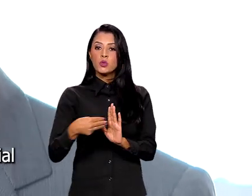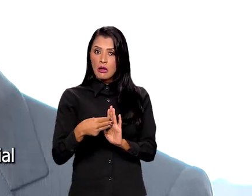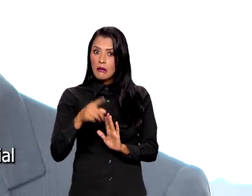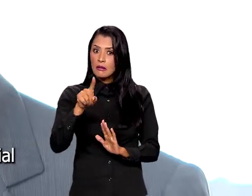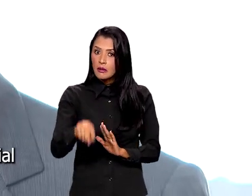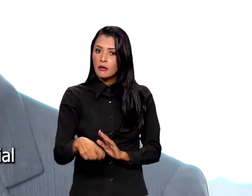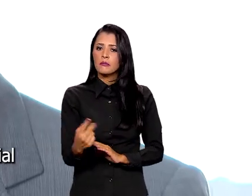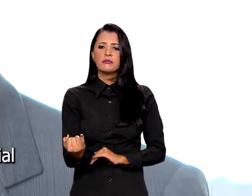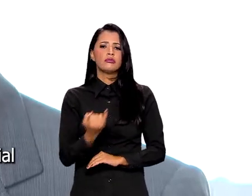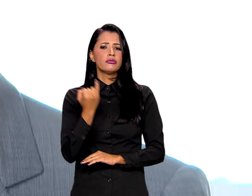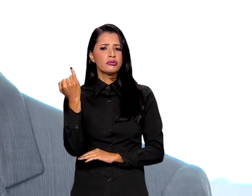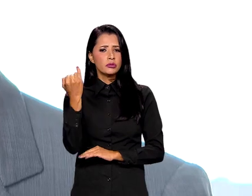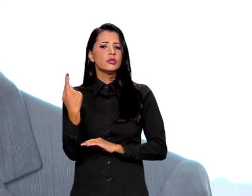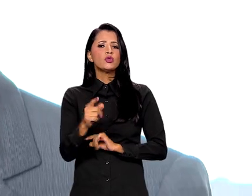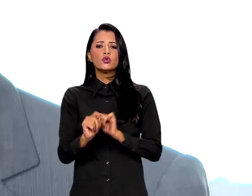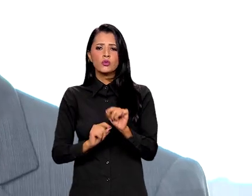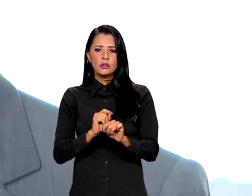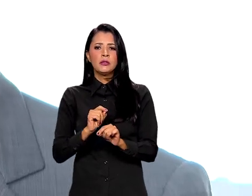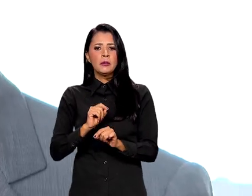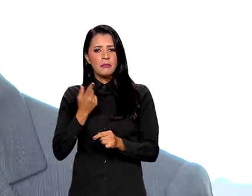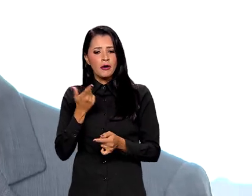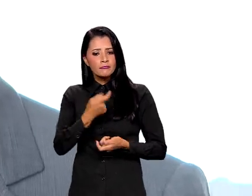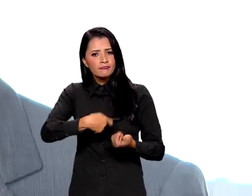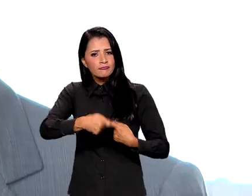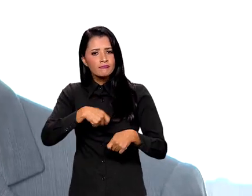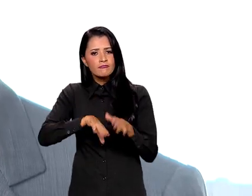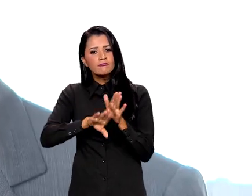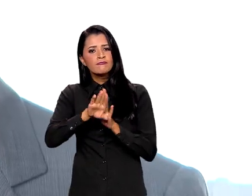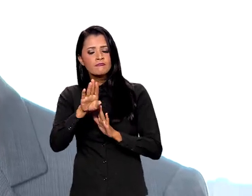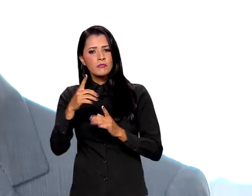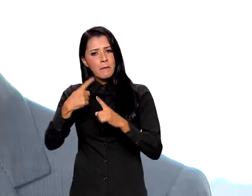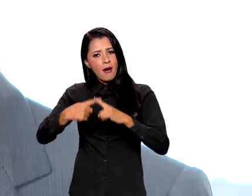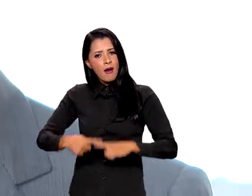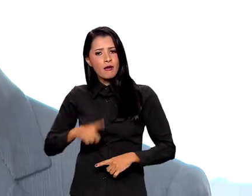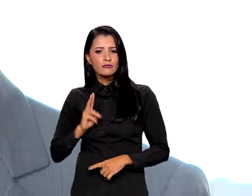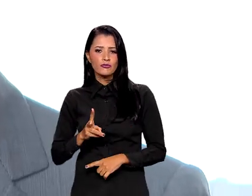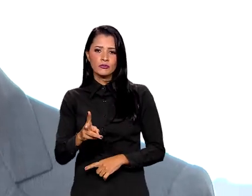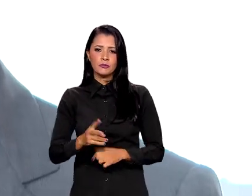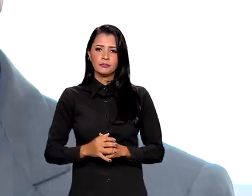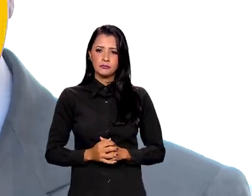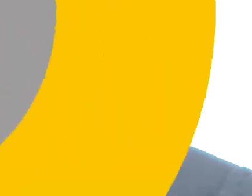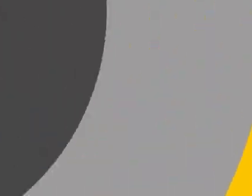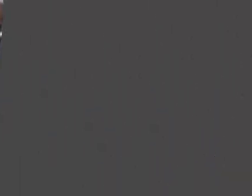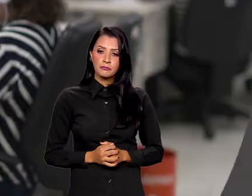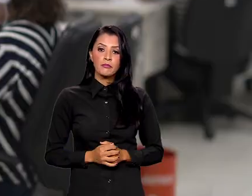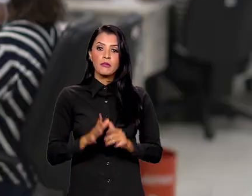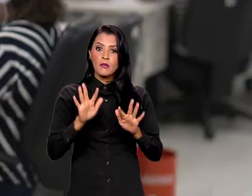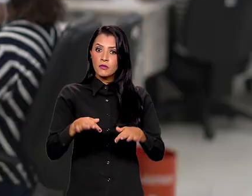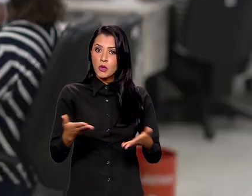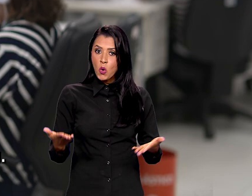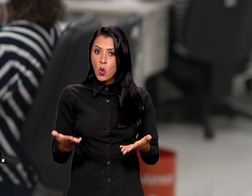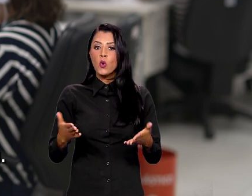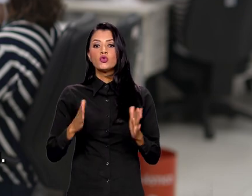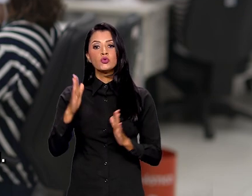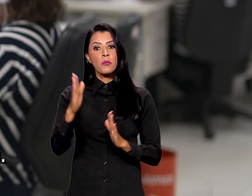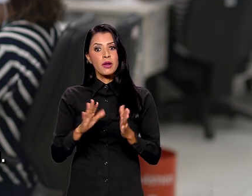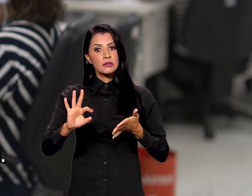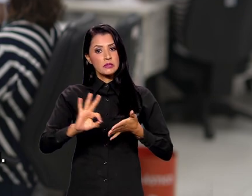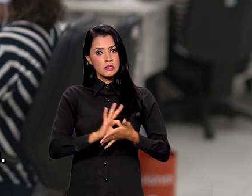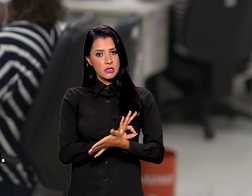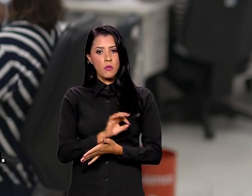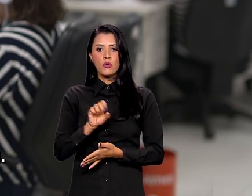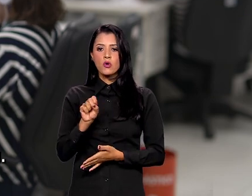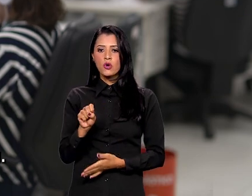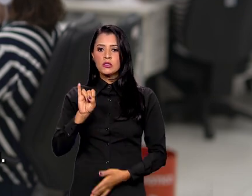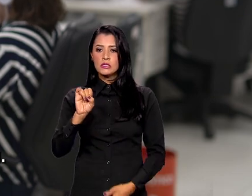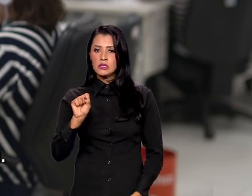tributária, essencial para a eficiência econômica e a competitividade. Termina hoje o prazo de